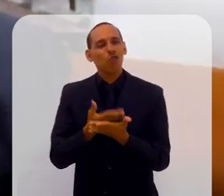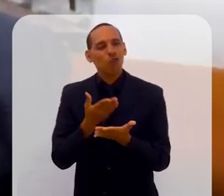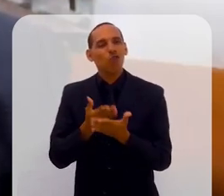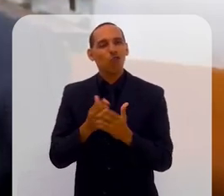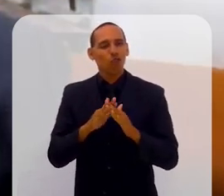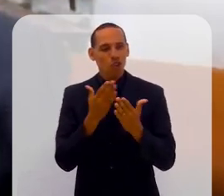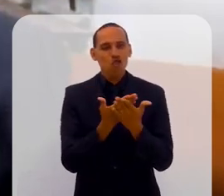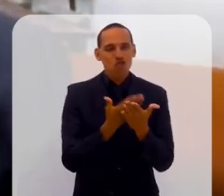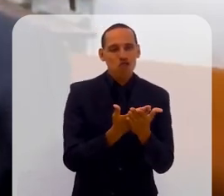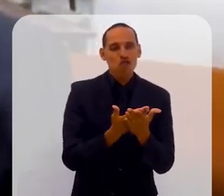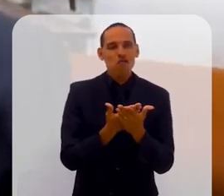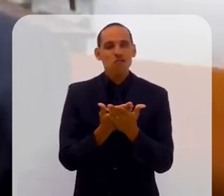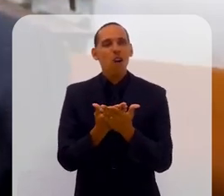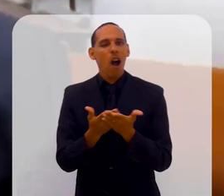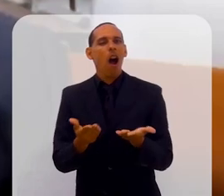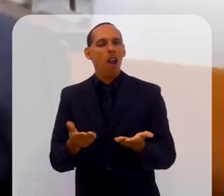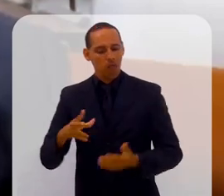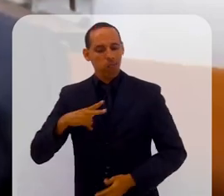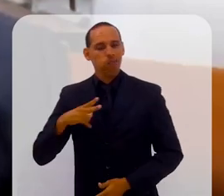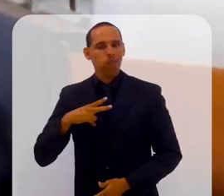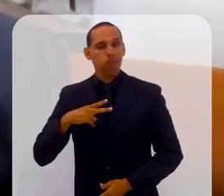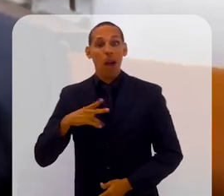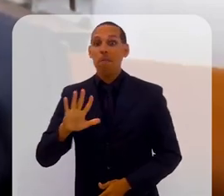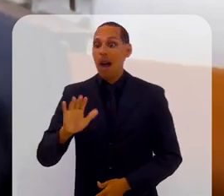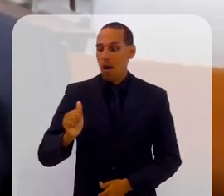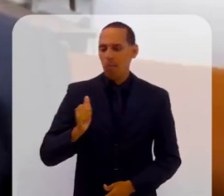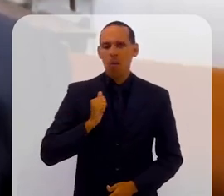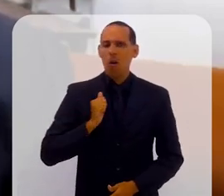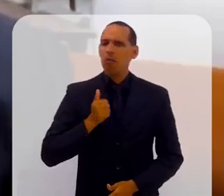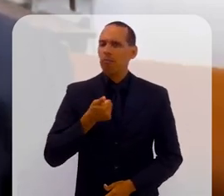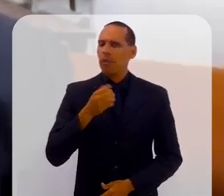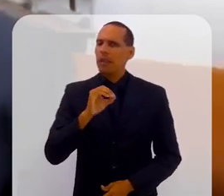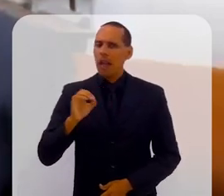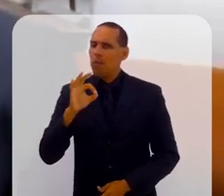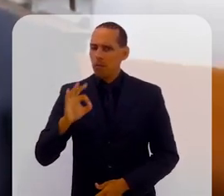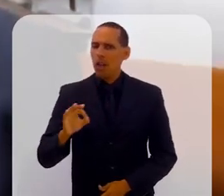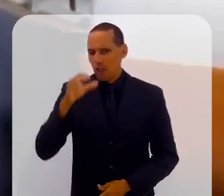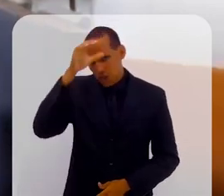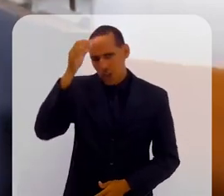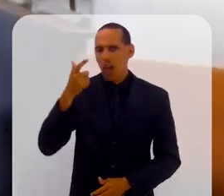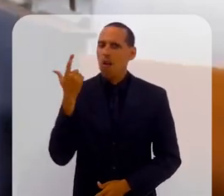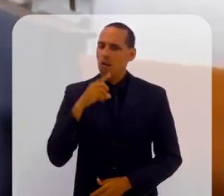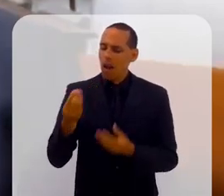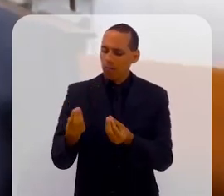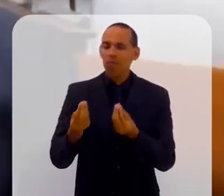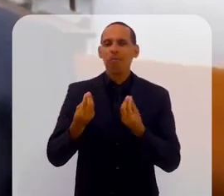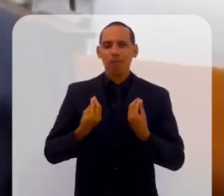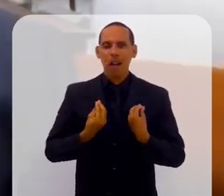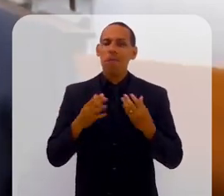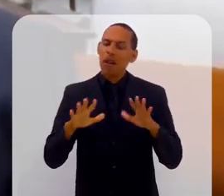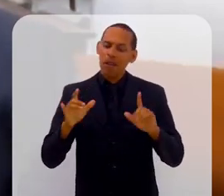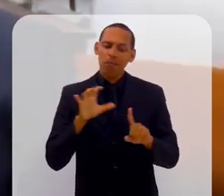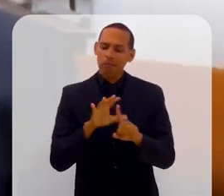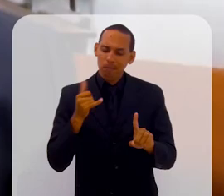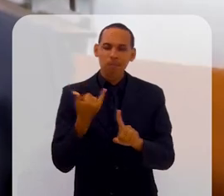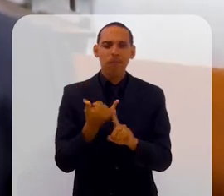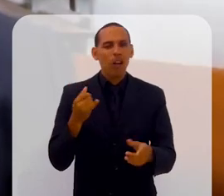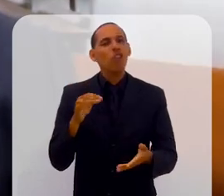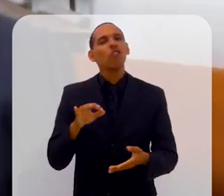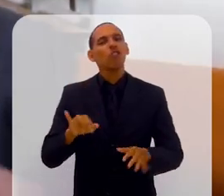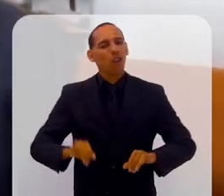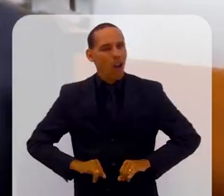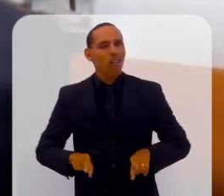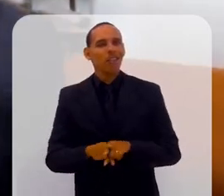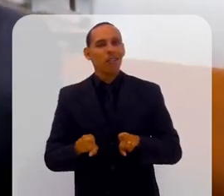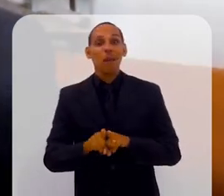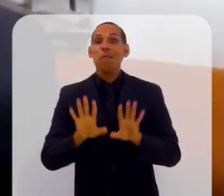numa escola particular, com bolsa integral, não pagava nada, porque a minha tia conseguiu uma bolsa para mim. E também, eu sofri bullying. E aí, como